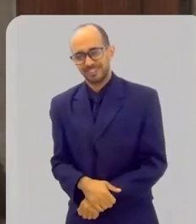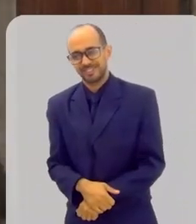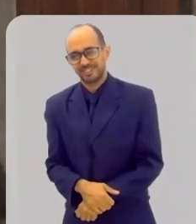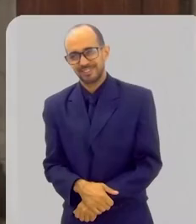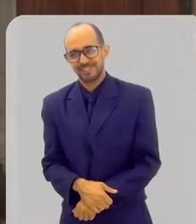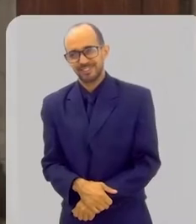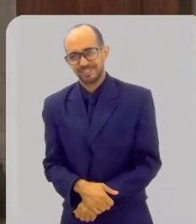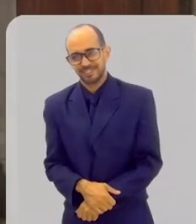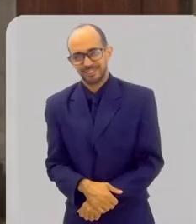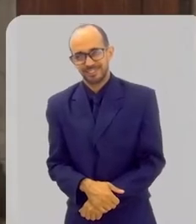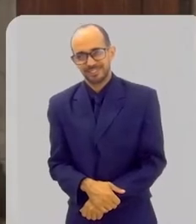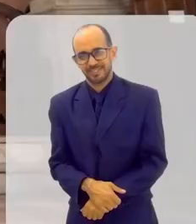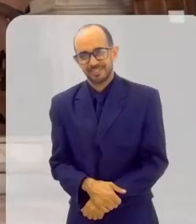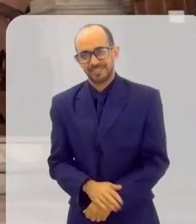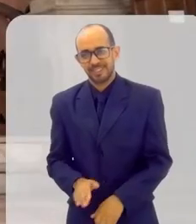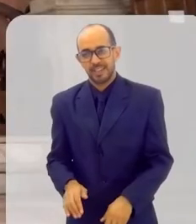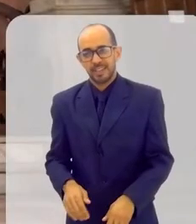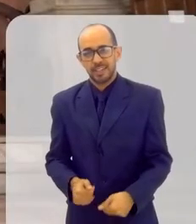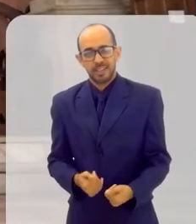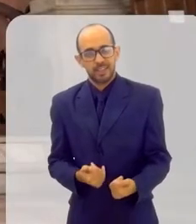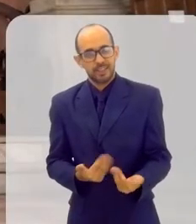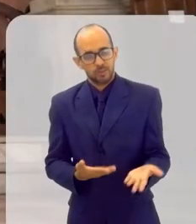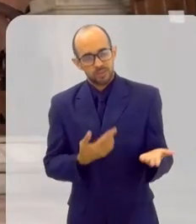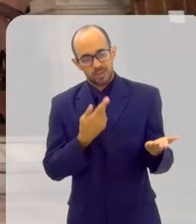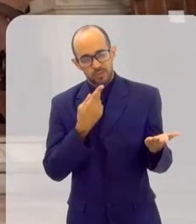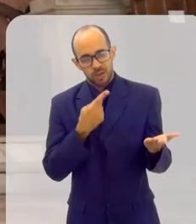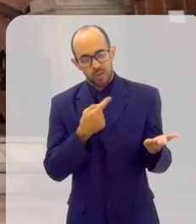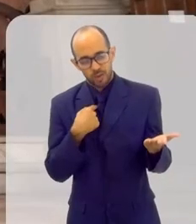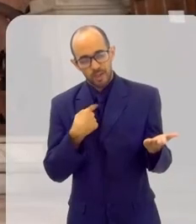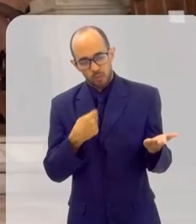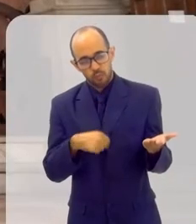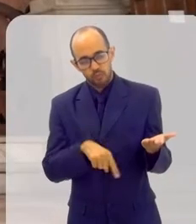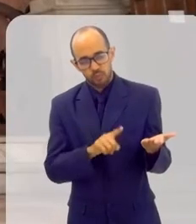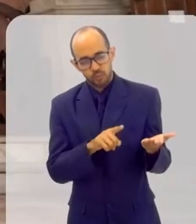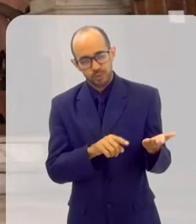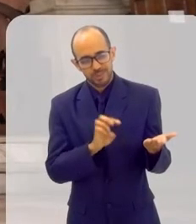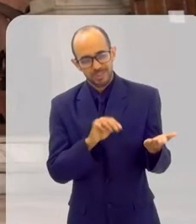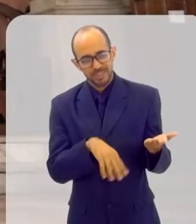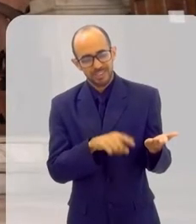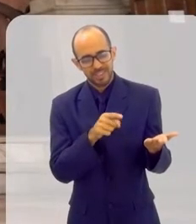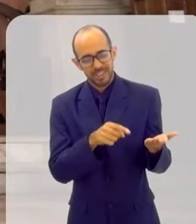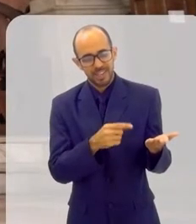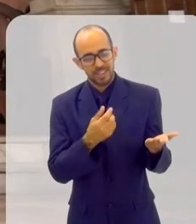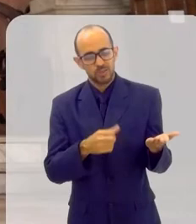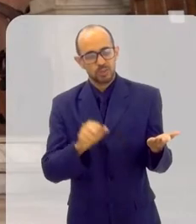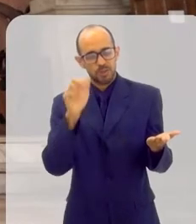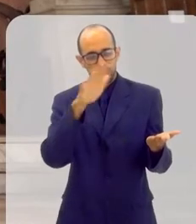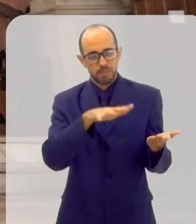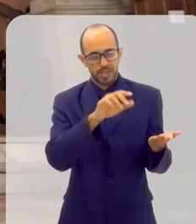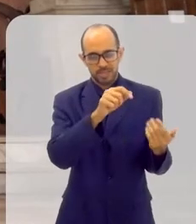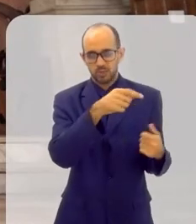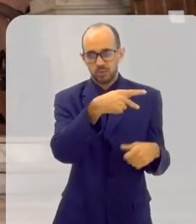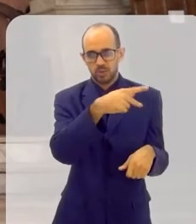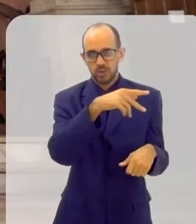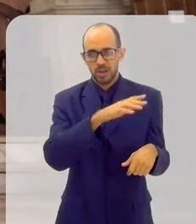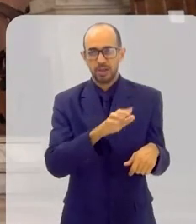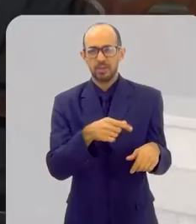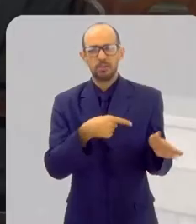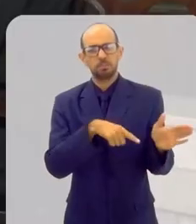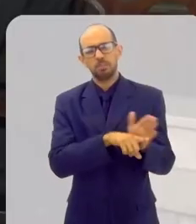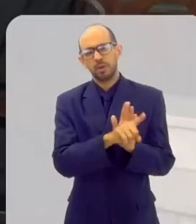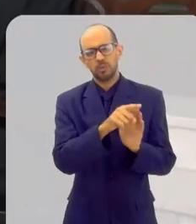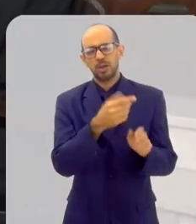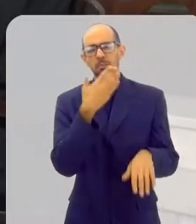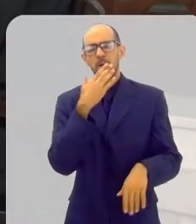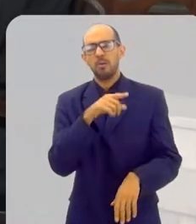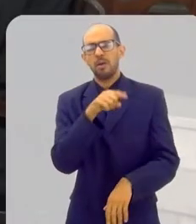ao seu marido e seus filhos. Então, gostaria de fazer, que você tocou no assunto, que eu estive na sua ordenação, gostaria de fazer uma pergunta. Qual